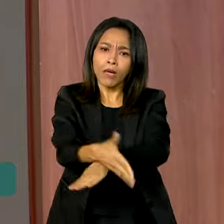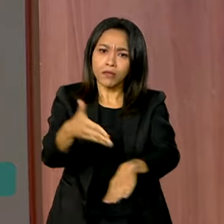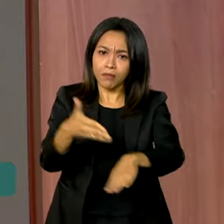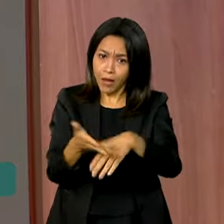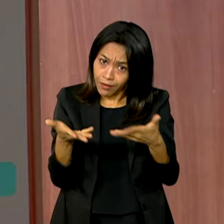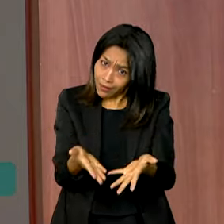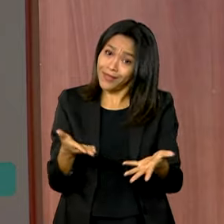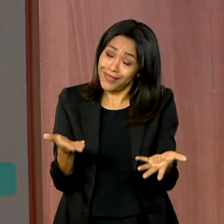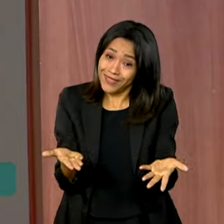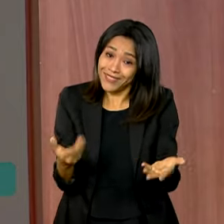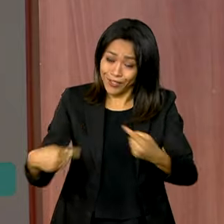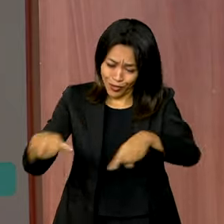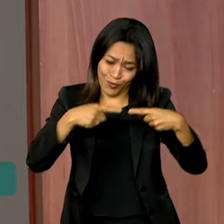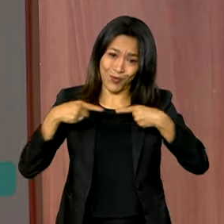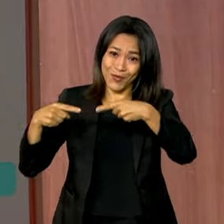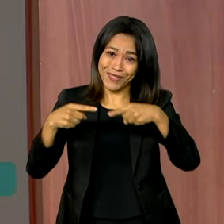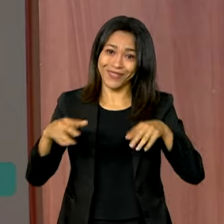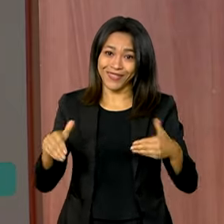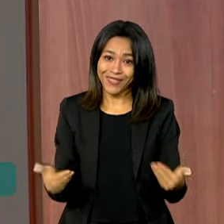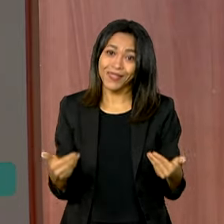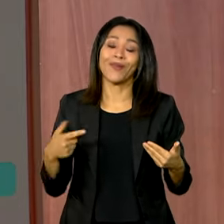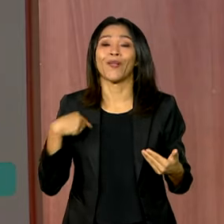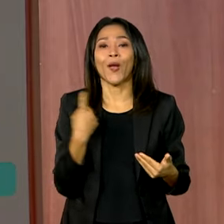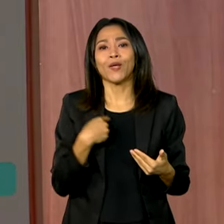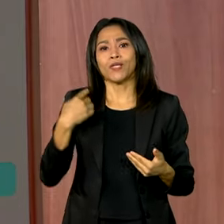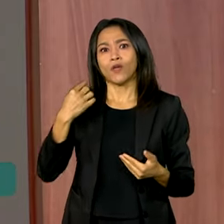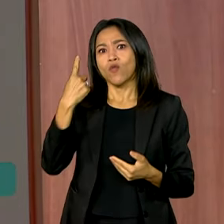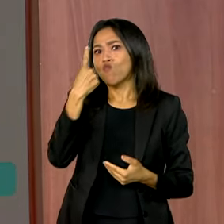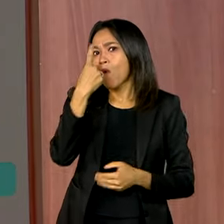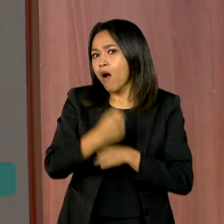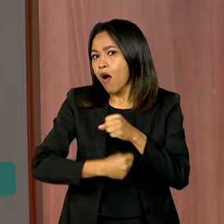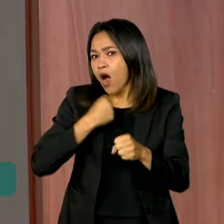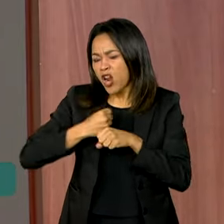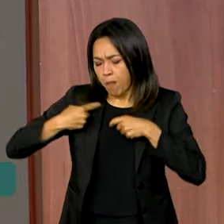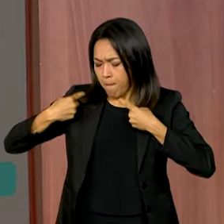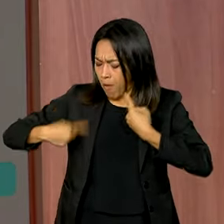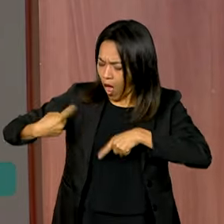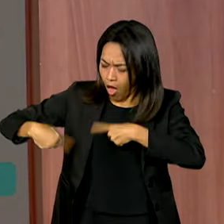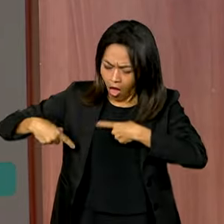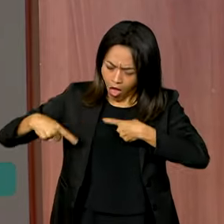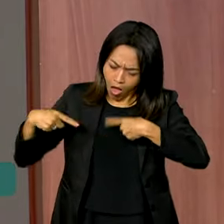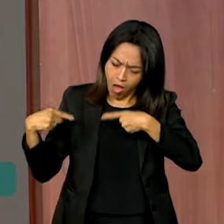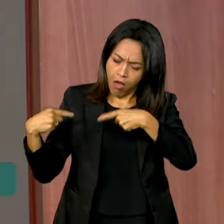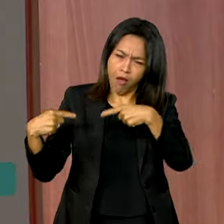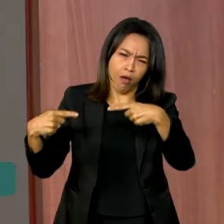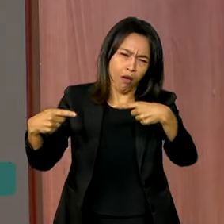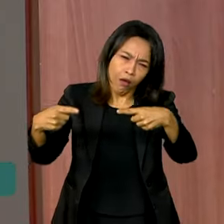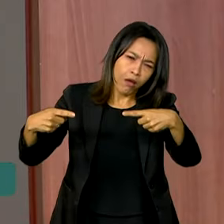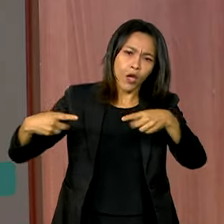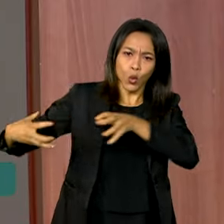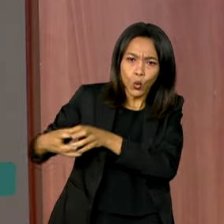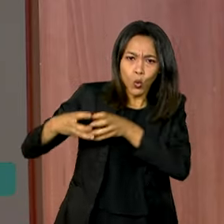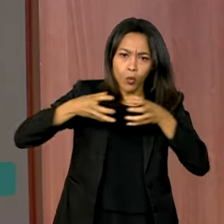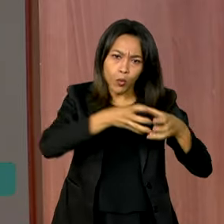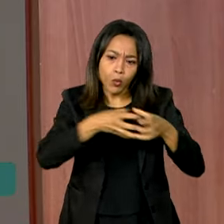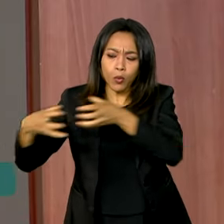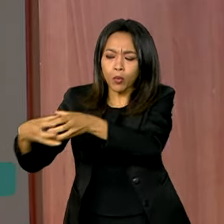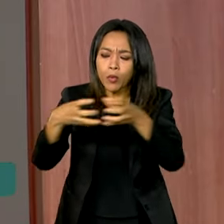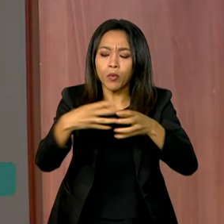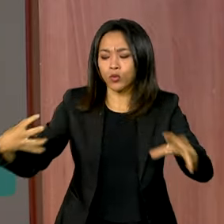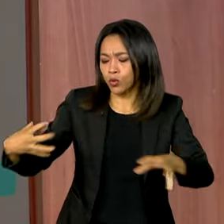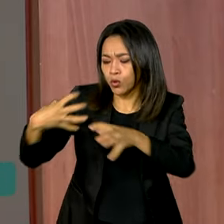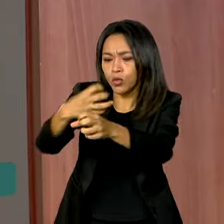deste processo. Então, nós fizemos um ano inteiro de debate nos grupos de engajamento, que são 13 grupos